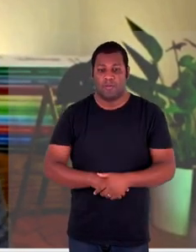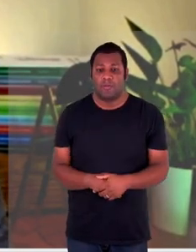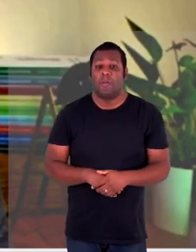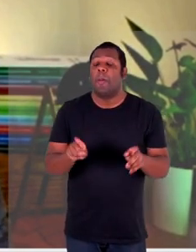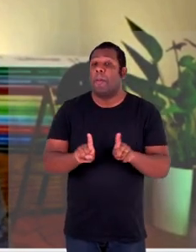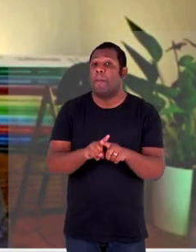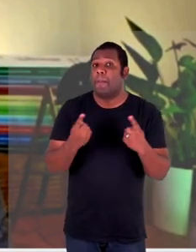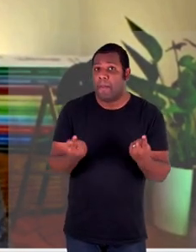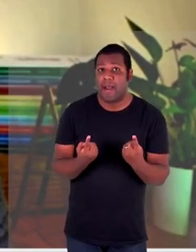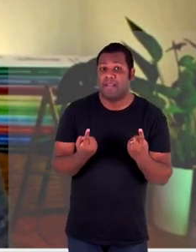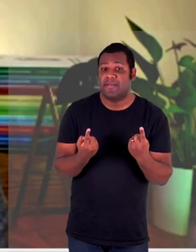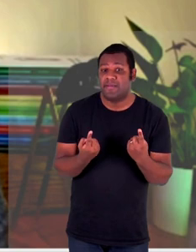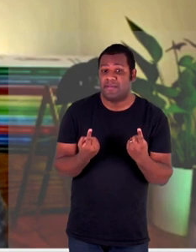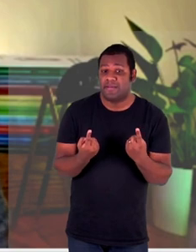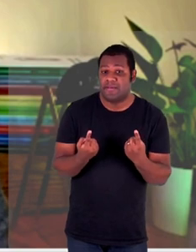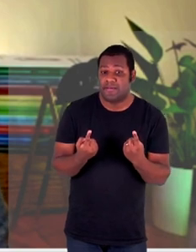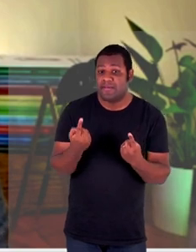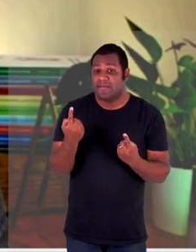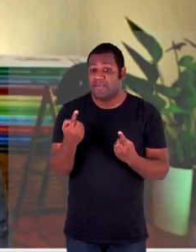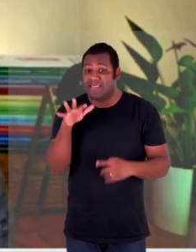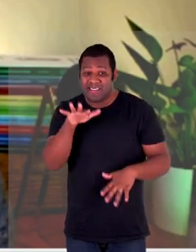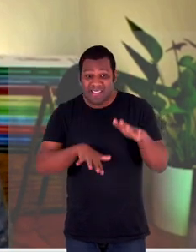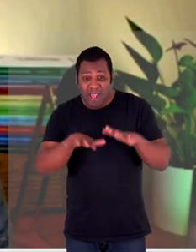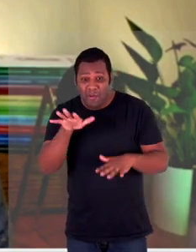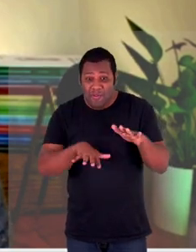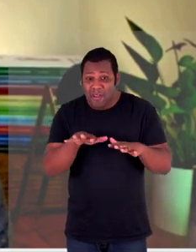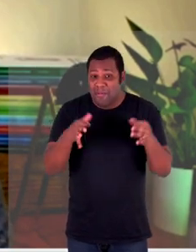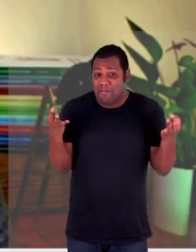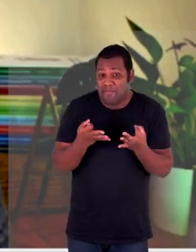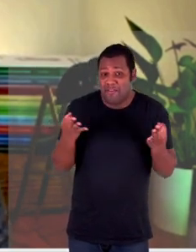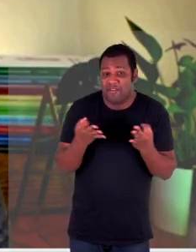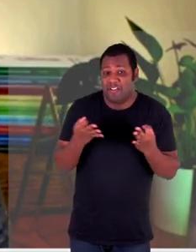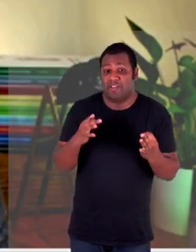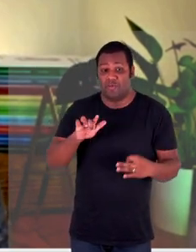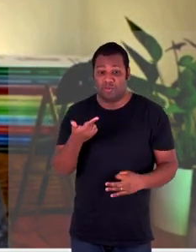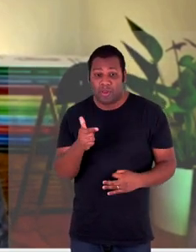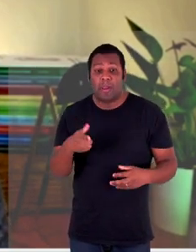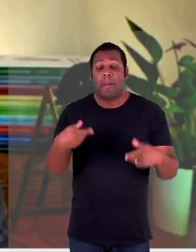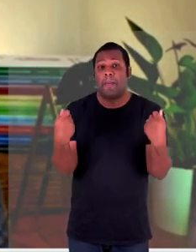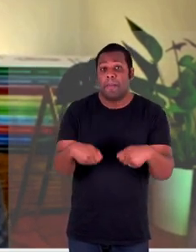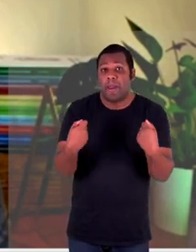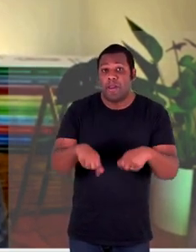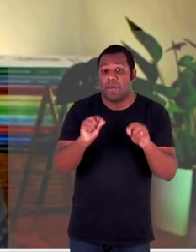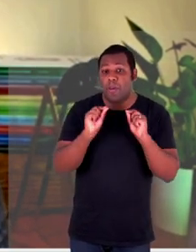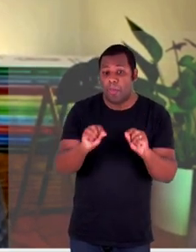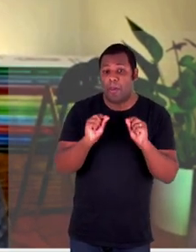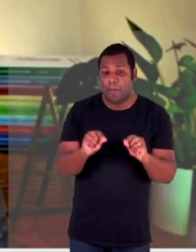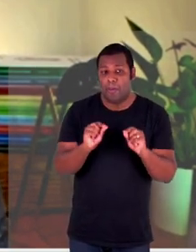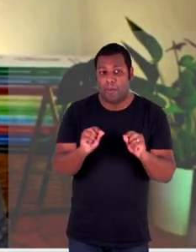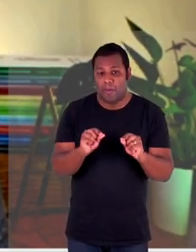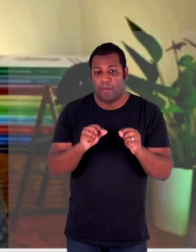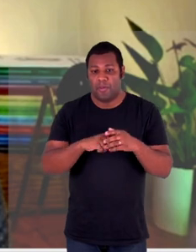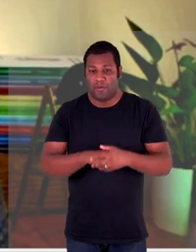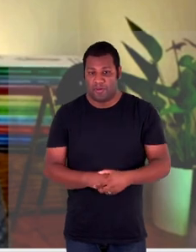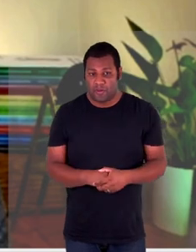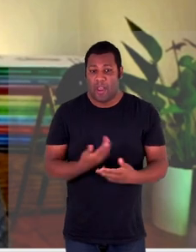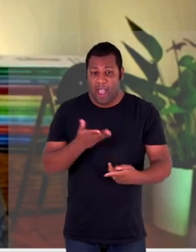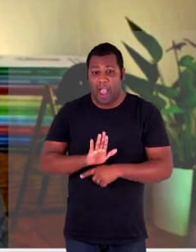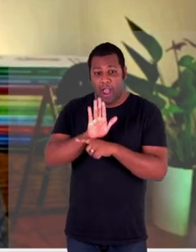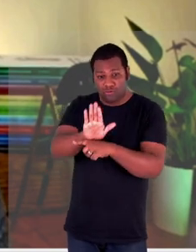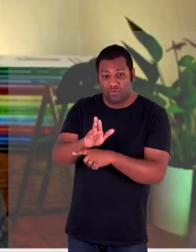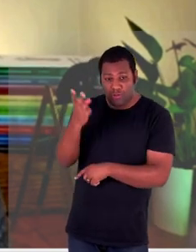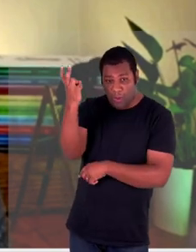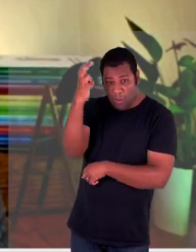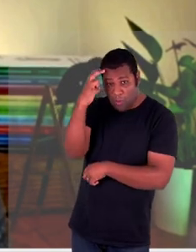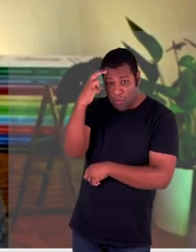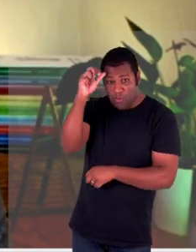não seja a circunstância ótima talvez o que a gente deveria estar trabalhando é a não judicialização e a mudança da cultura